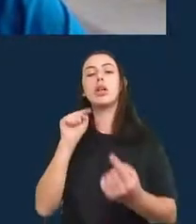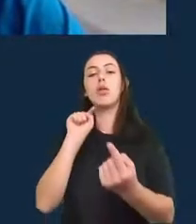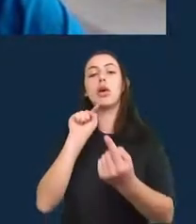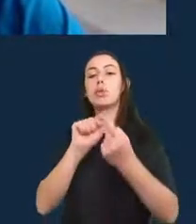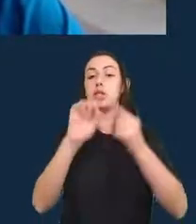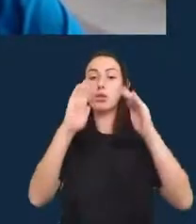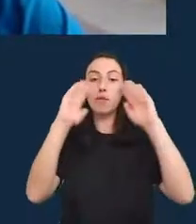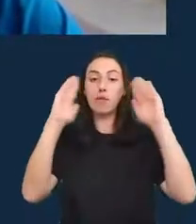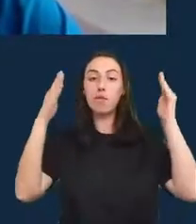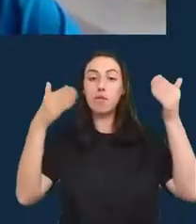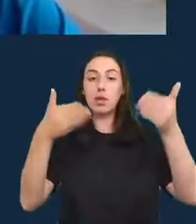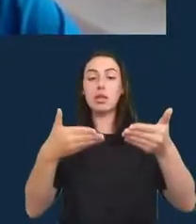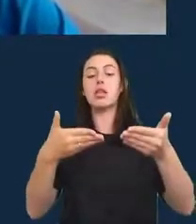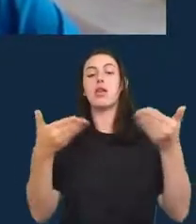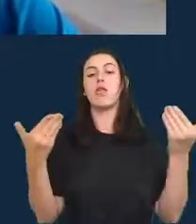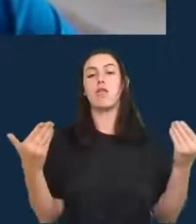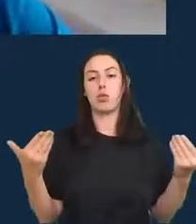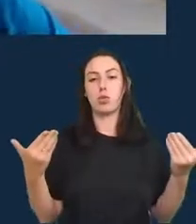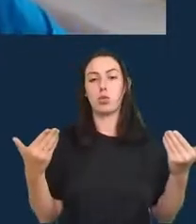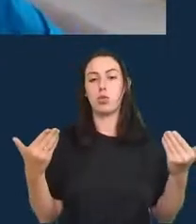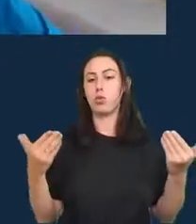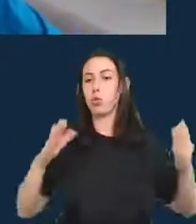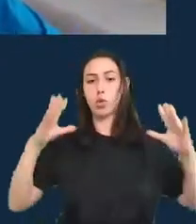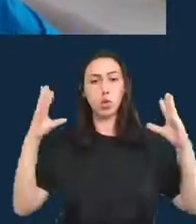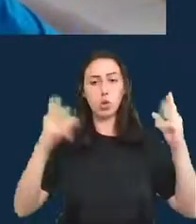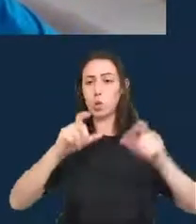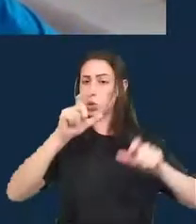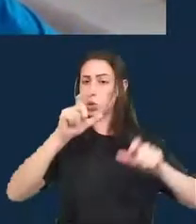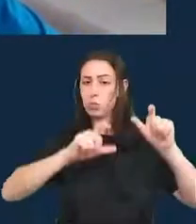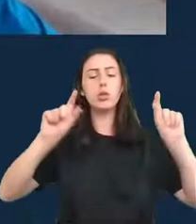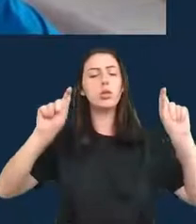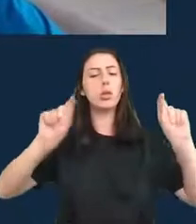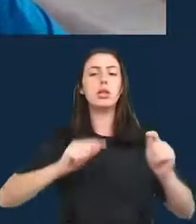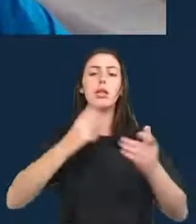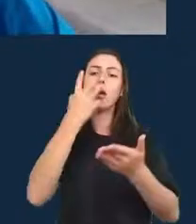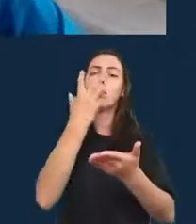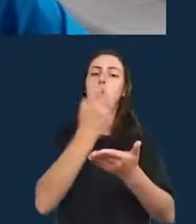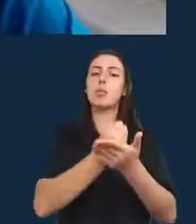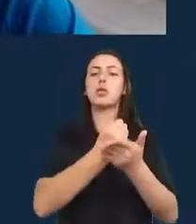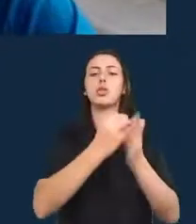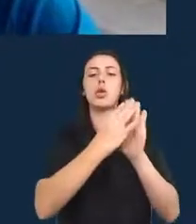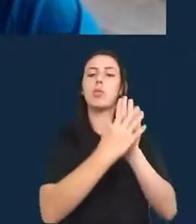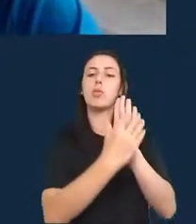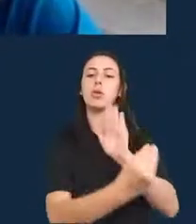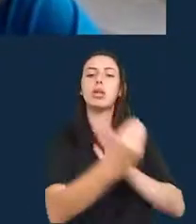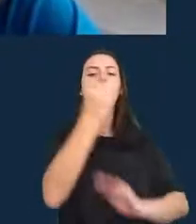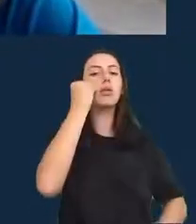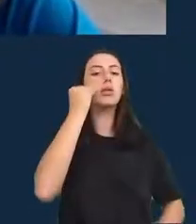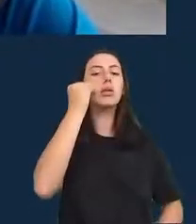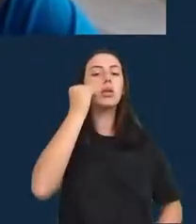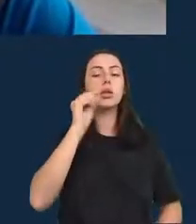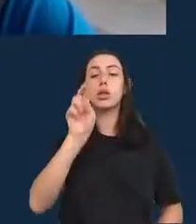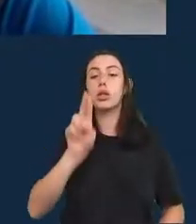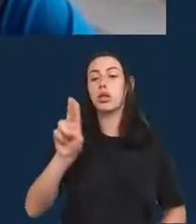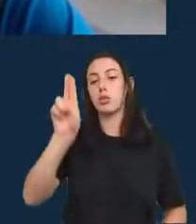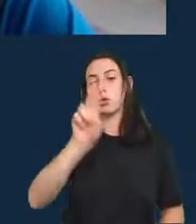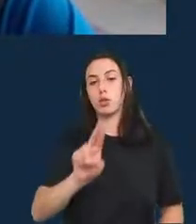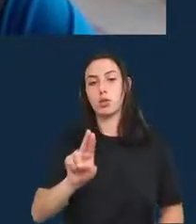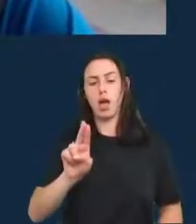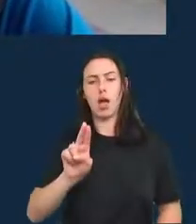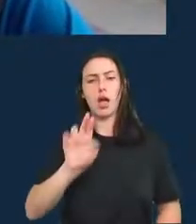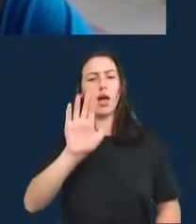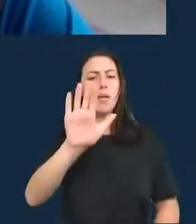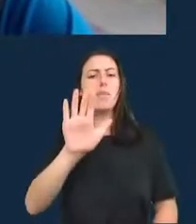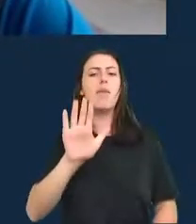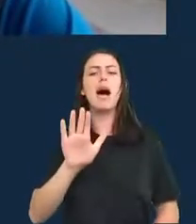pode checar, porque todo mundo pode baixar o modelo e inspecionar, como muitas pessoas já fizeram, e a abordagem é muito simples no sentido